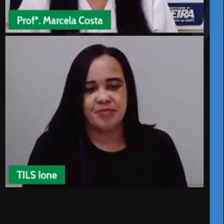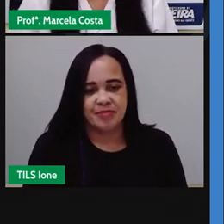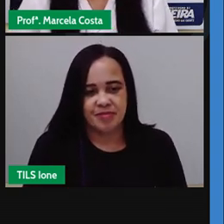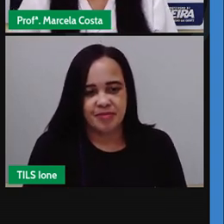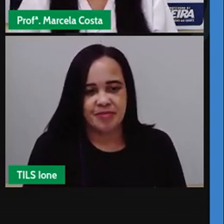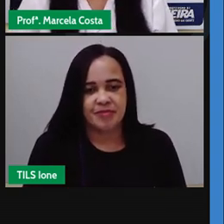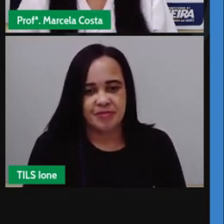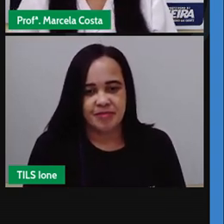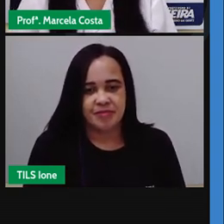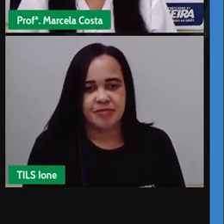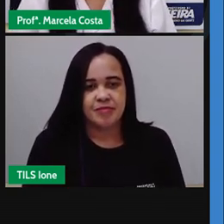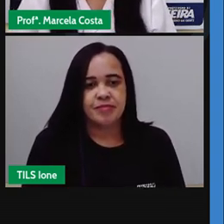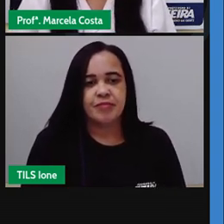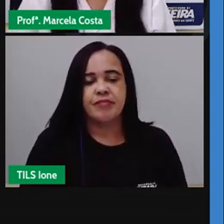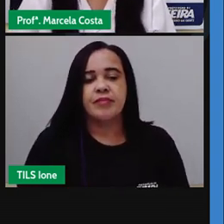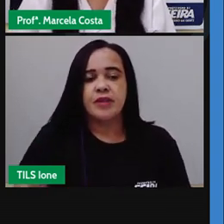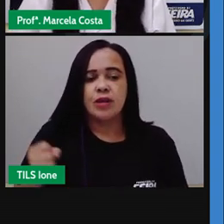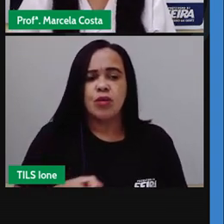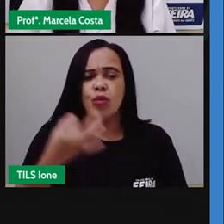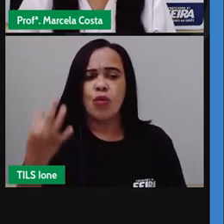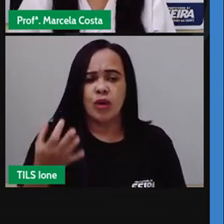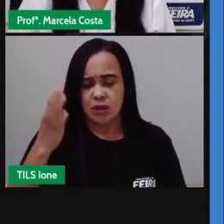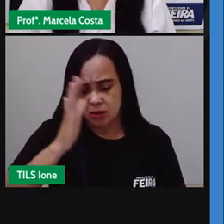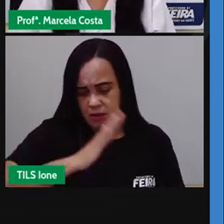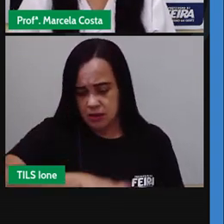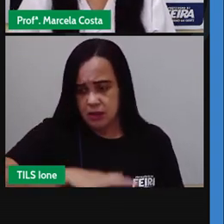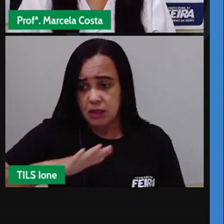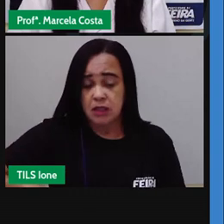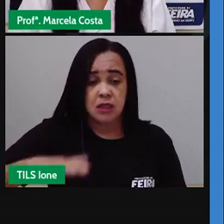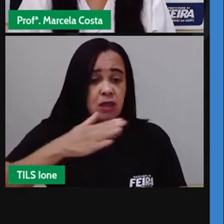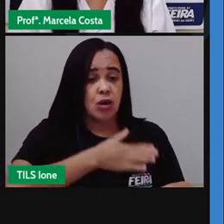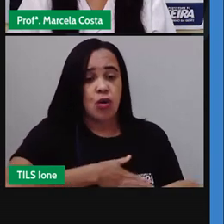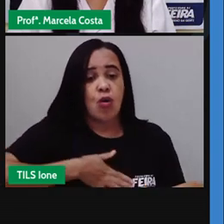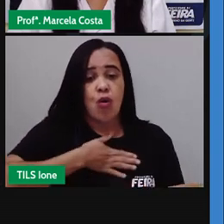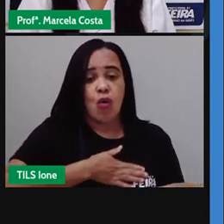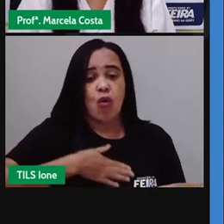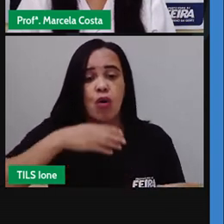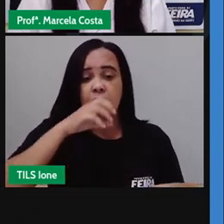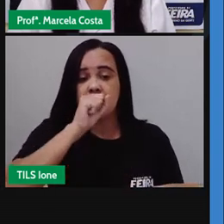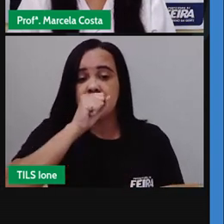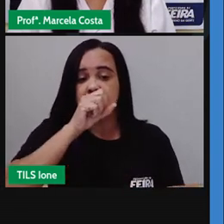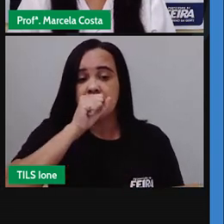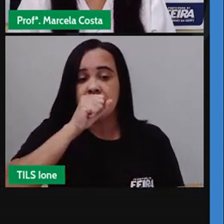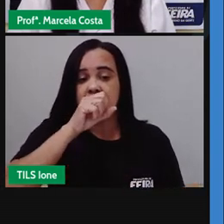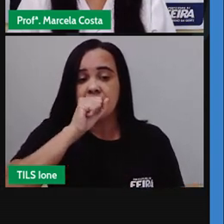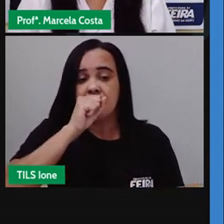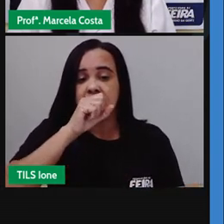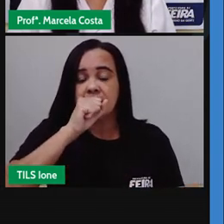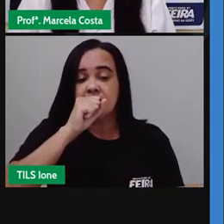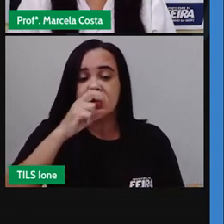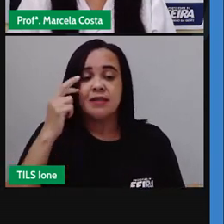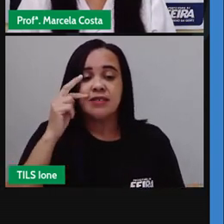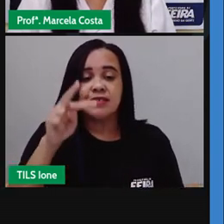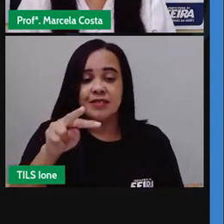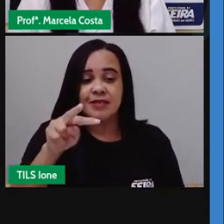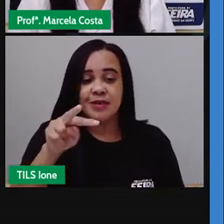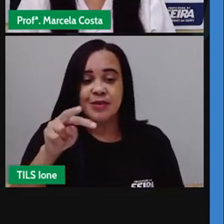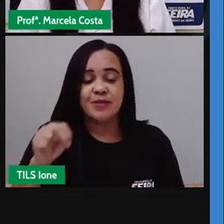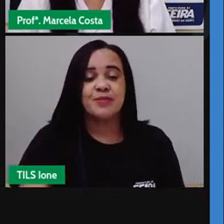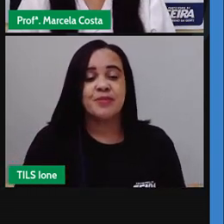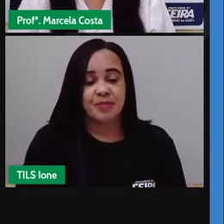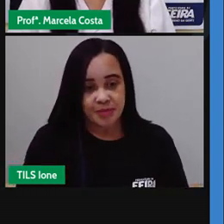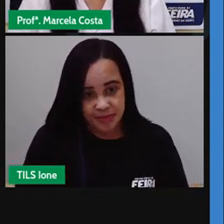quantas crianças gostam de laranja olha laranja aqui vou vir aqui